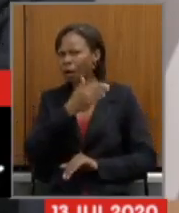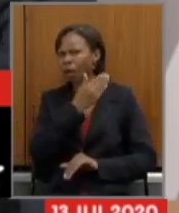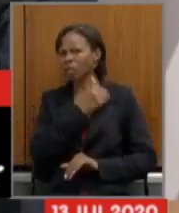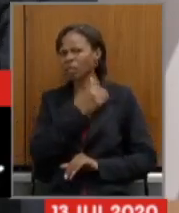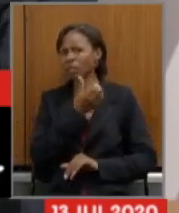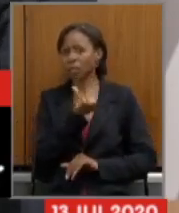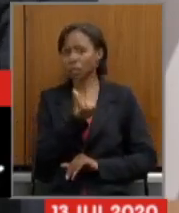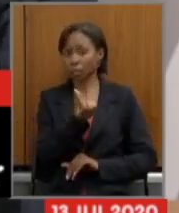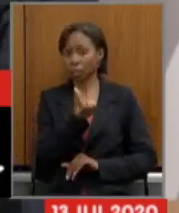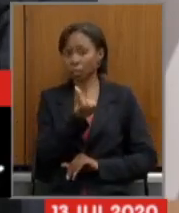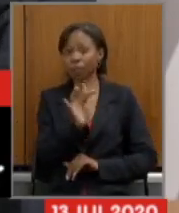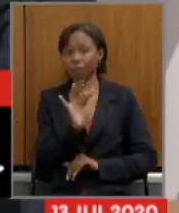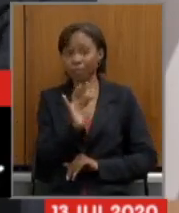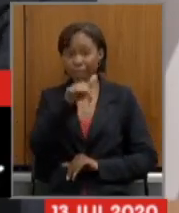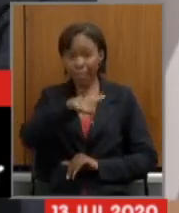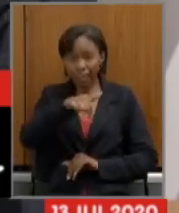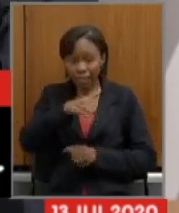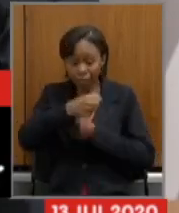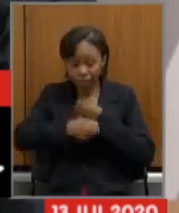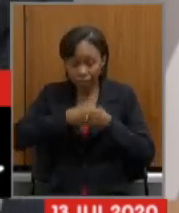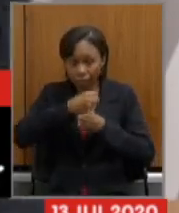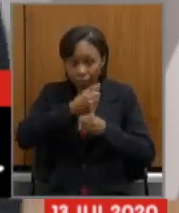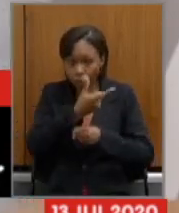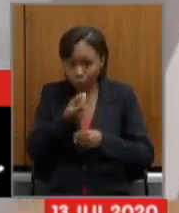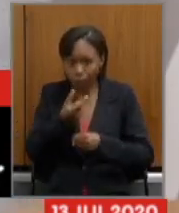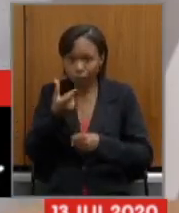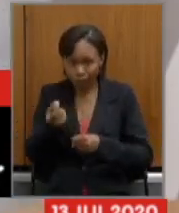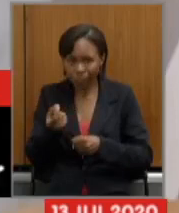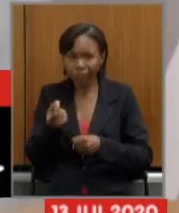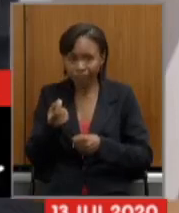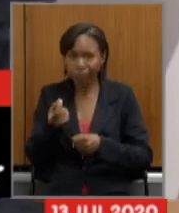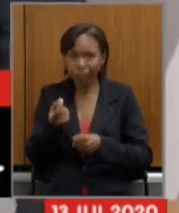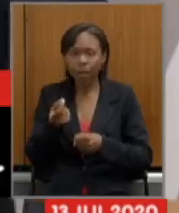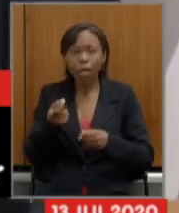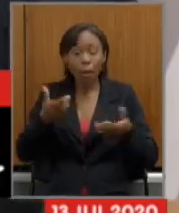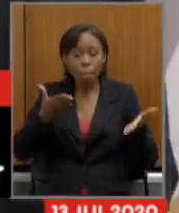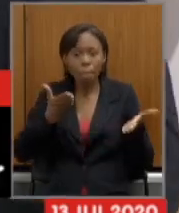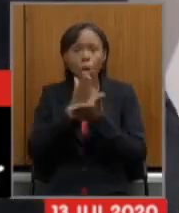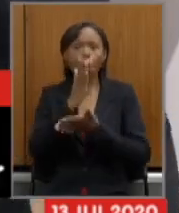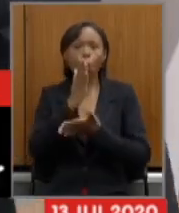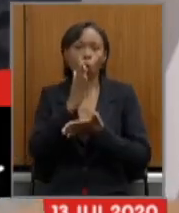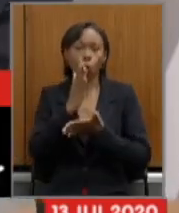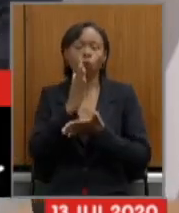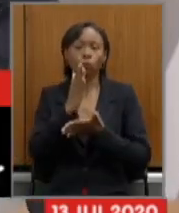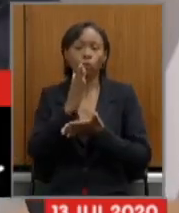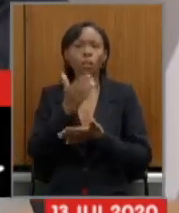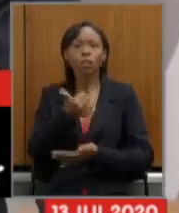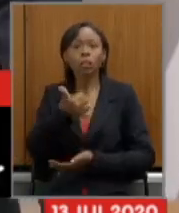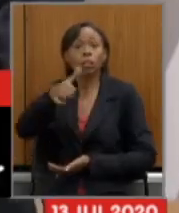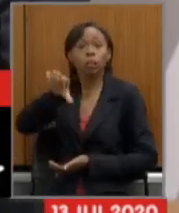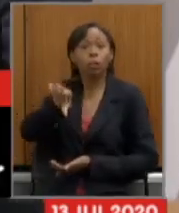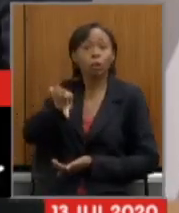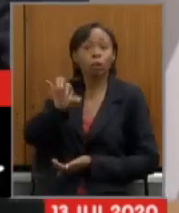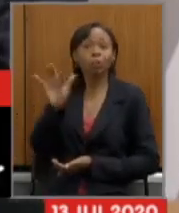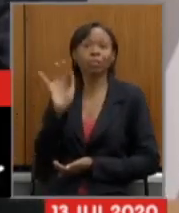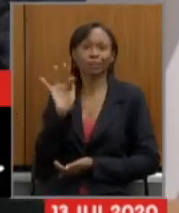6 de fevereiro desse ano e saiu daqui aprovado em dois turnos no dia 19 de fevereiro